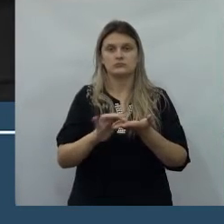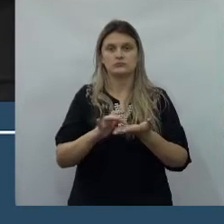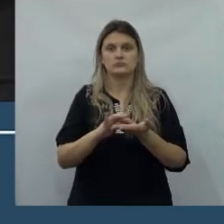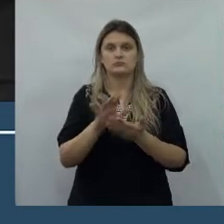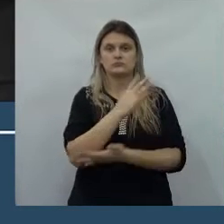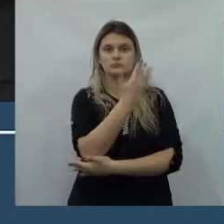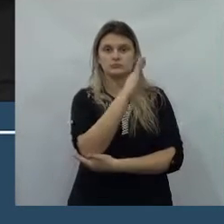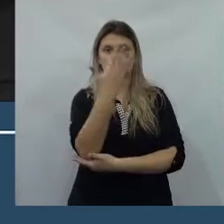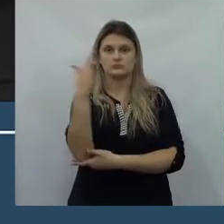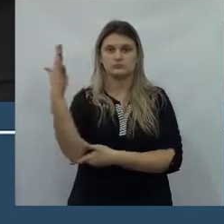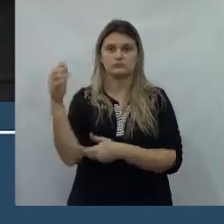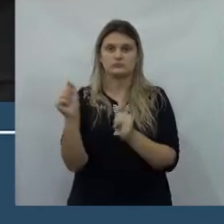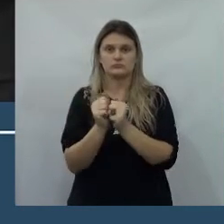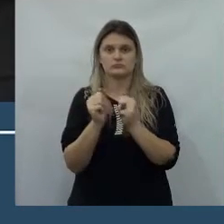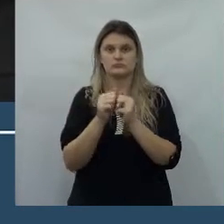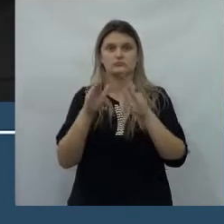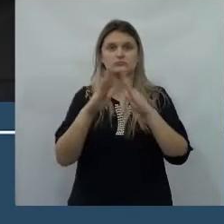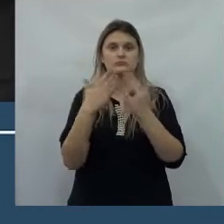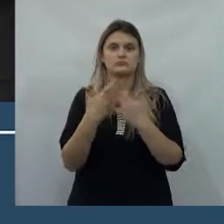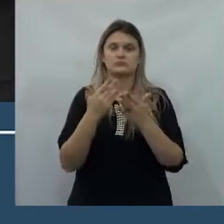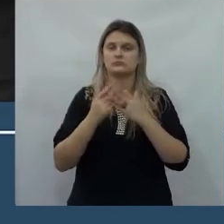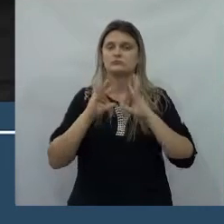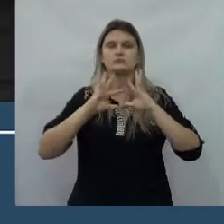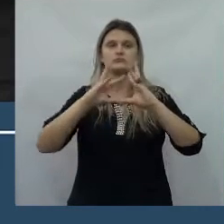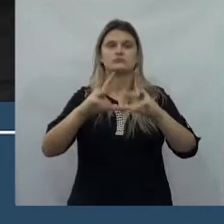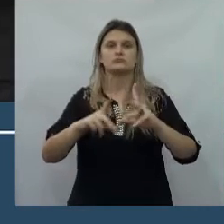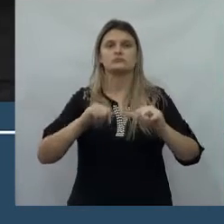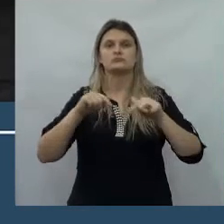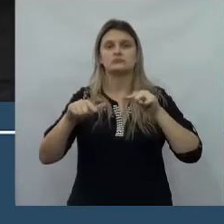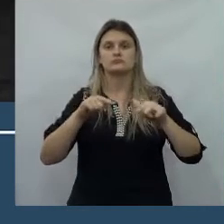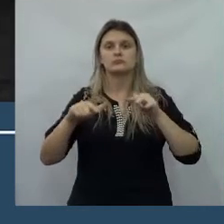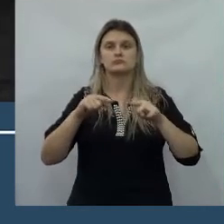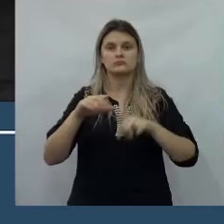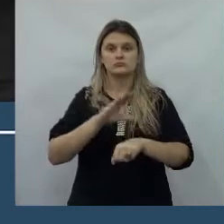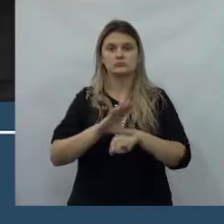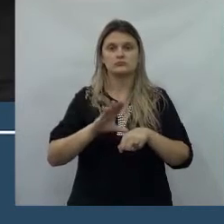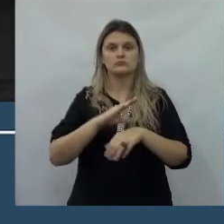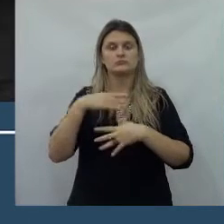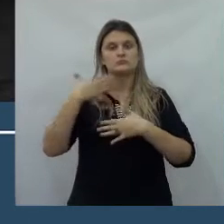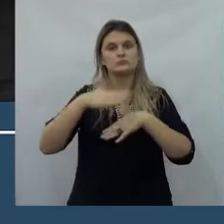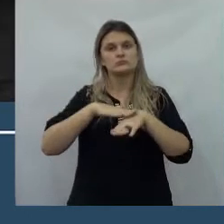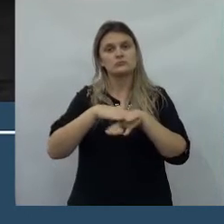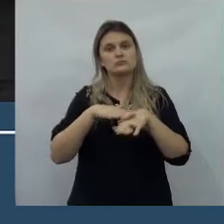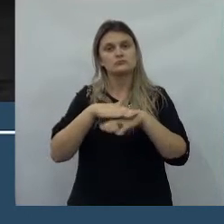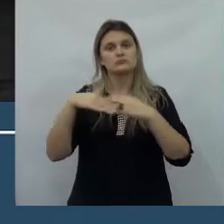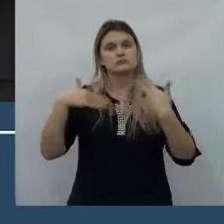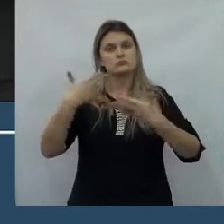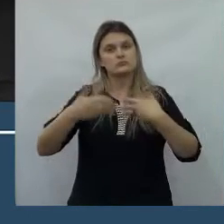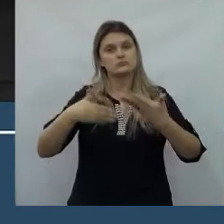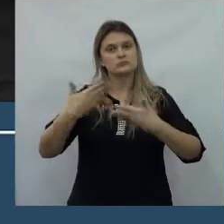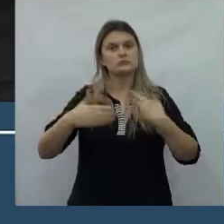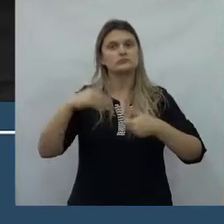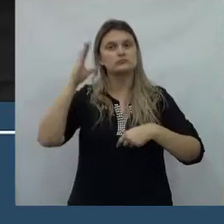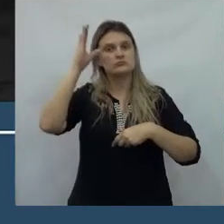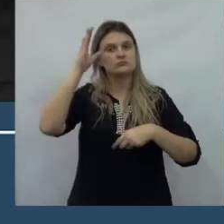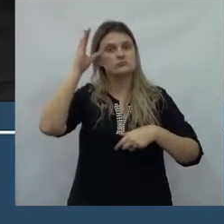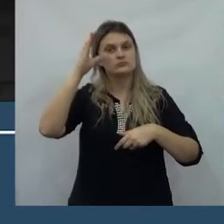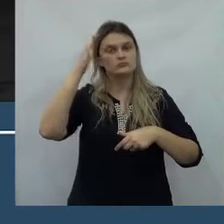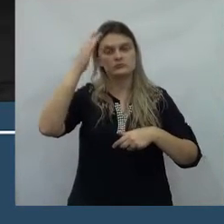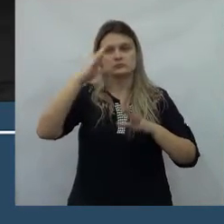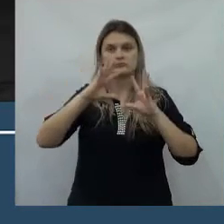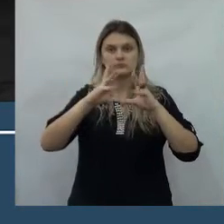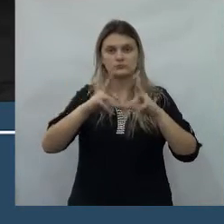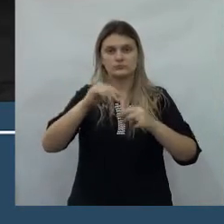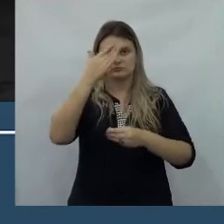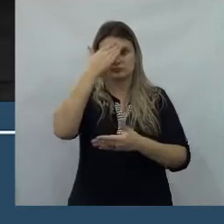os colégios, e vai ser feito um trabalho também de conscientização com as escolas da região sul, das creches, que na direção de um pau-rio,